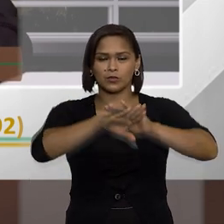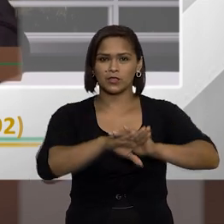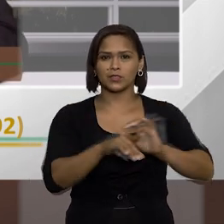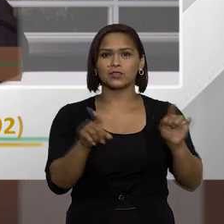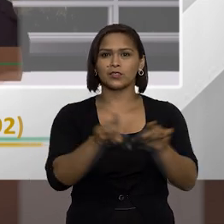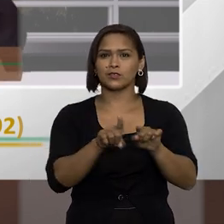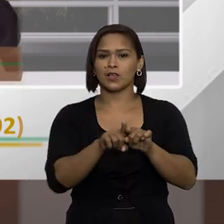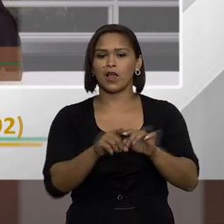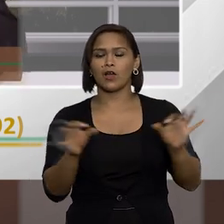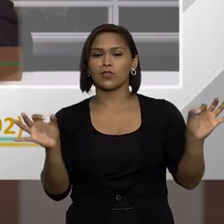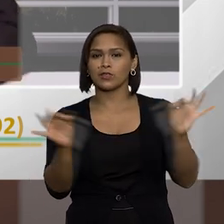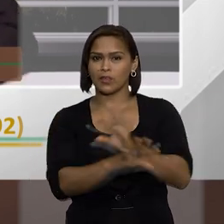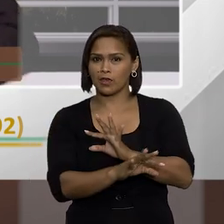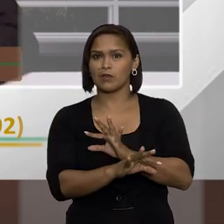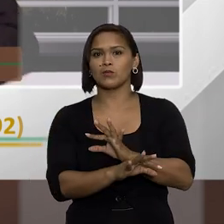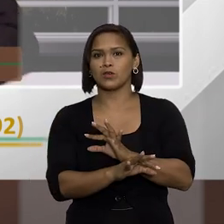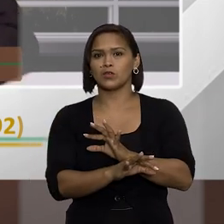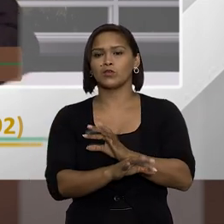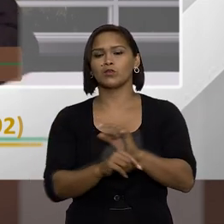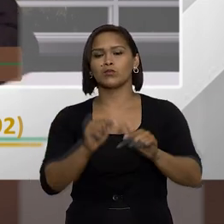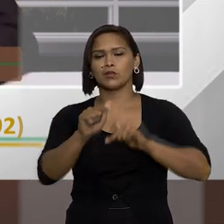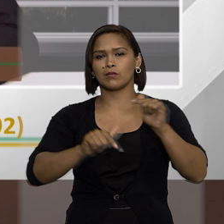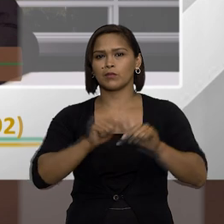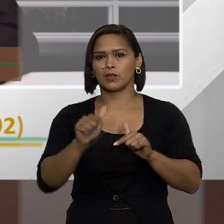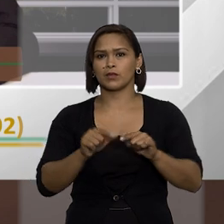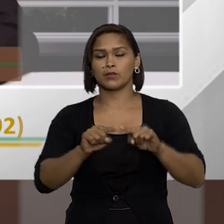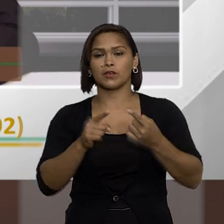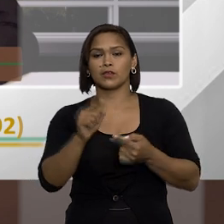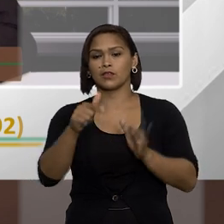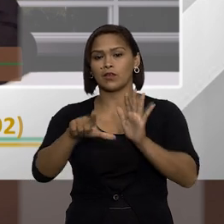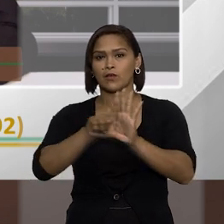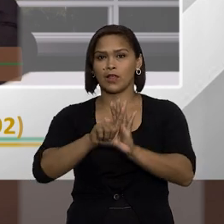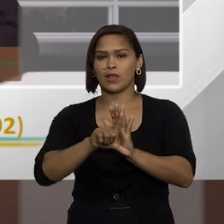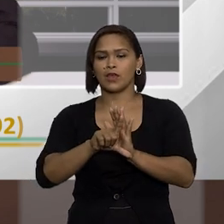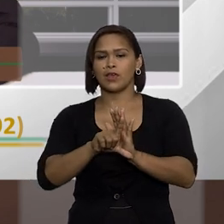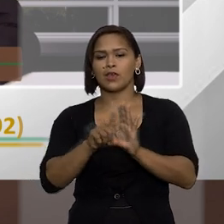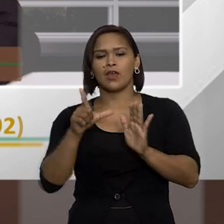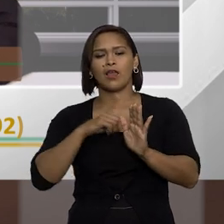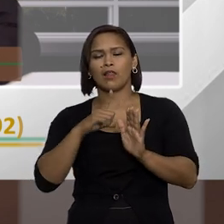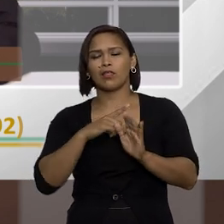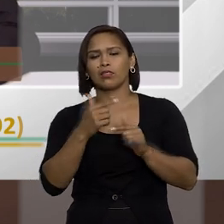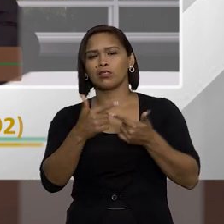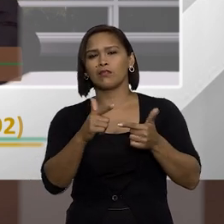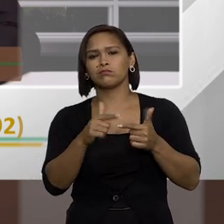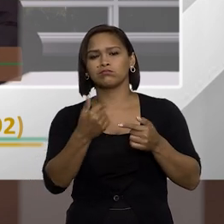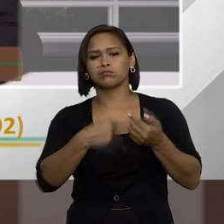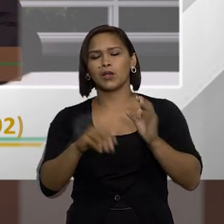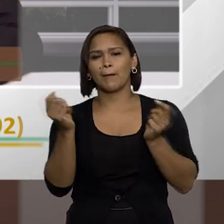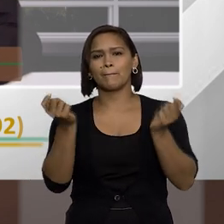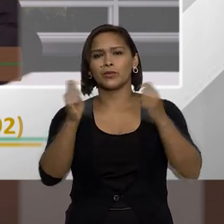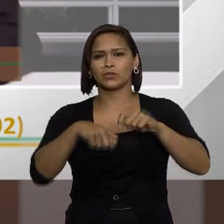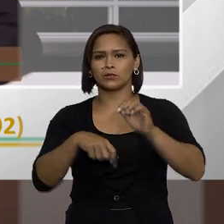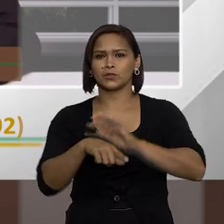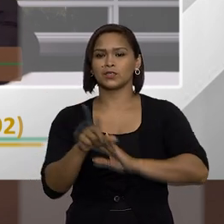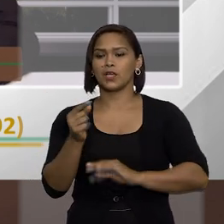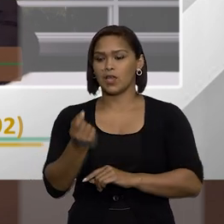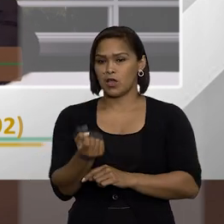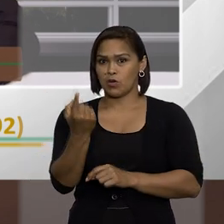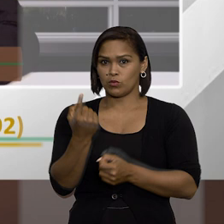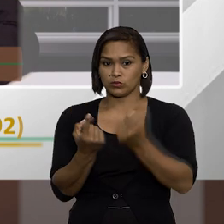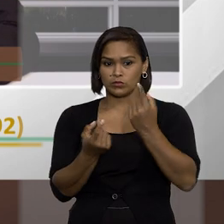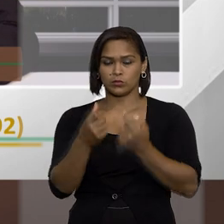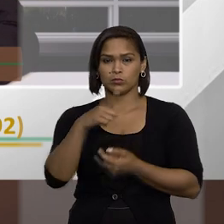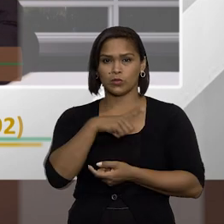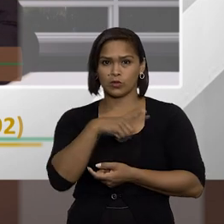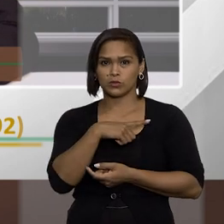prescrição seria inclusive ao término do exercício então a lei ela não prevê expressamente essa possibilidade também é um